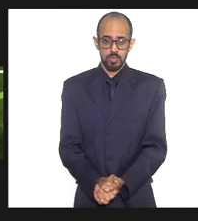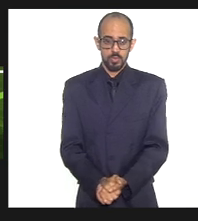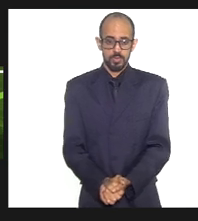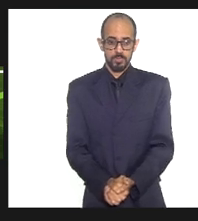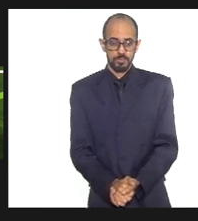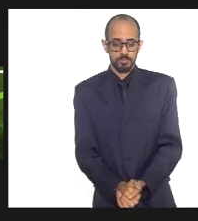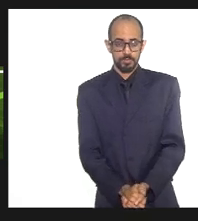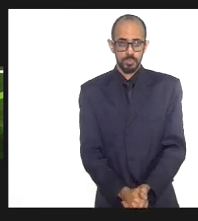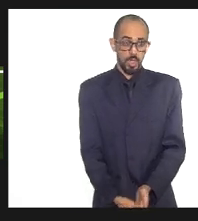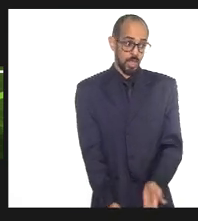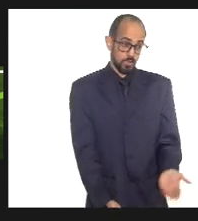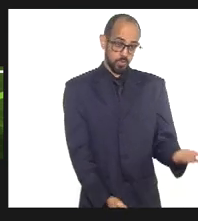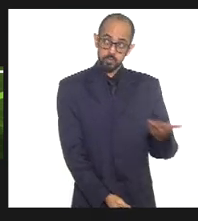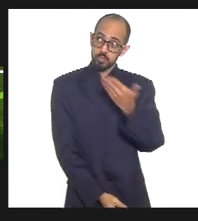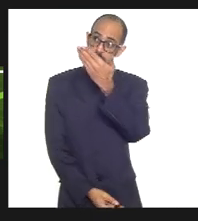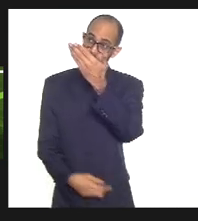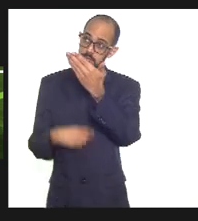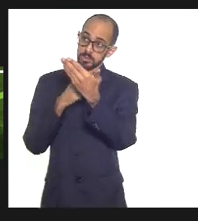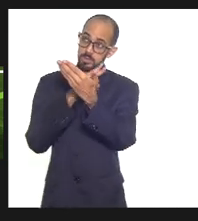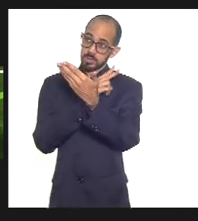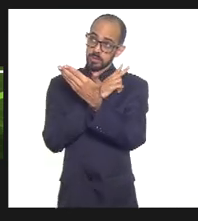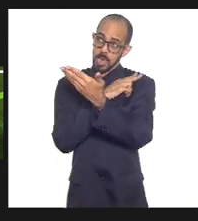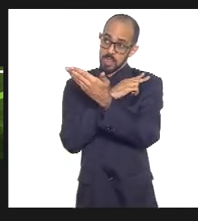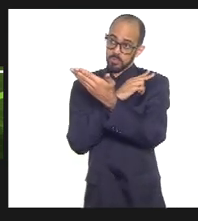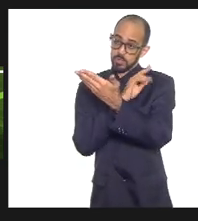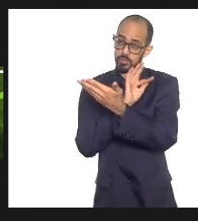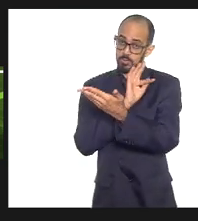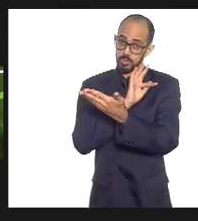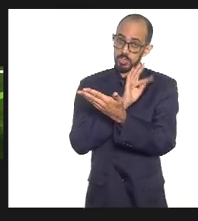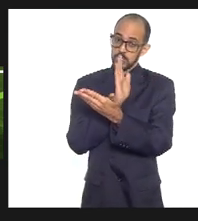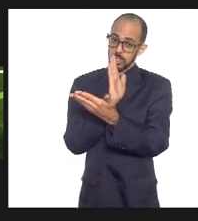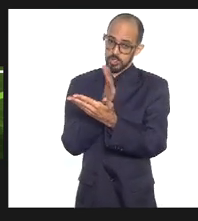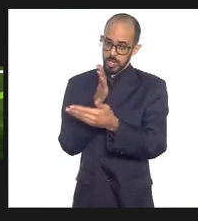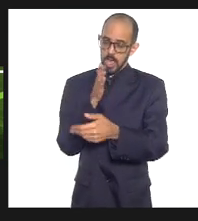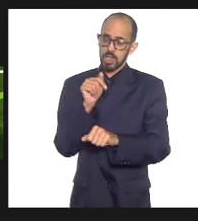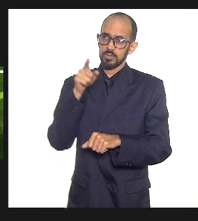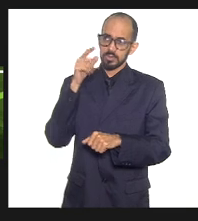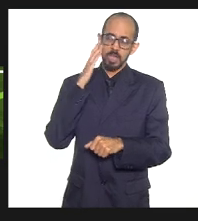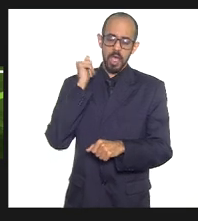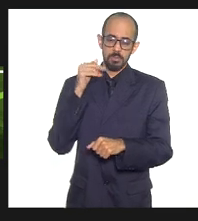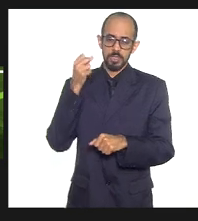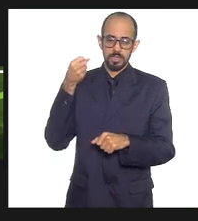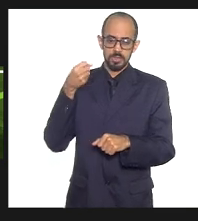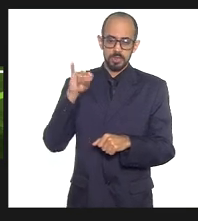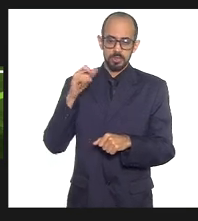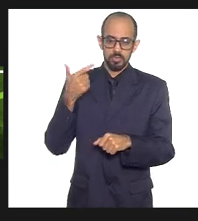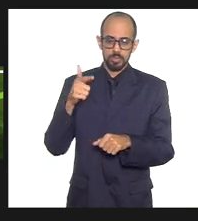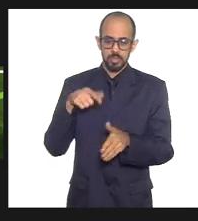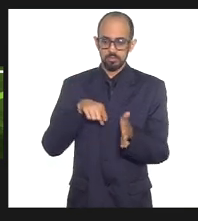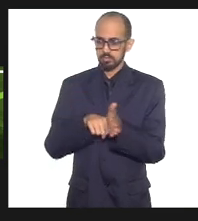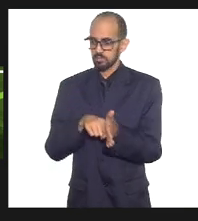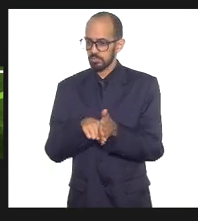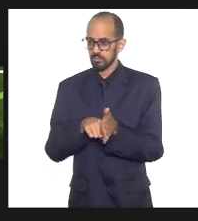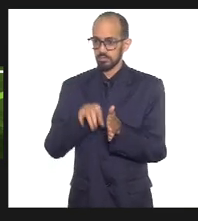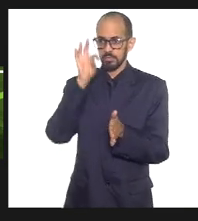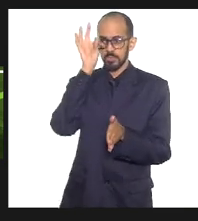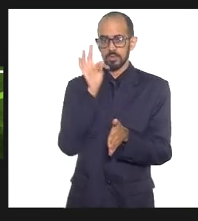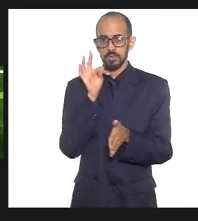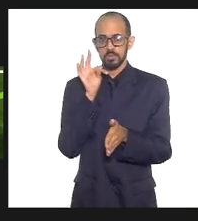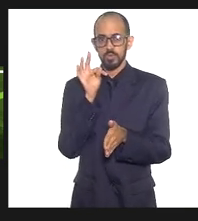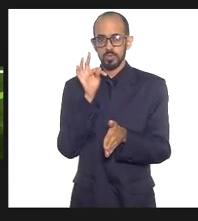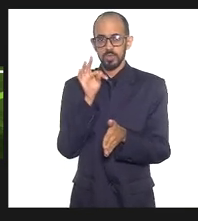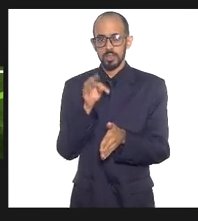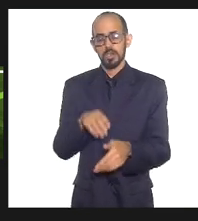como chefe de polícia eficiente que foi, que sem investigação e sem testemunha, a impunidade é